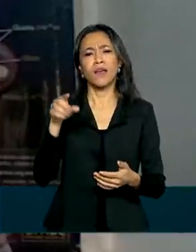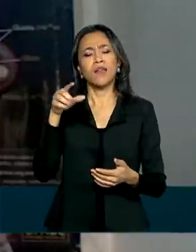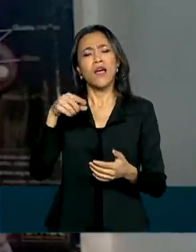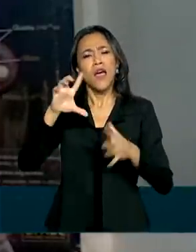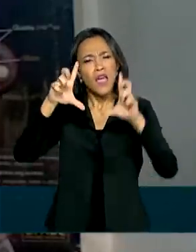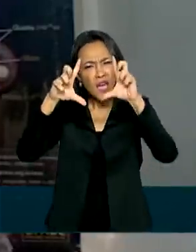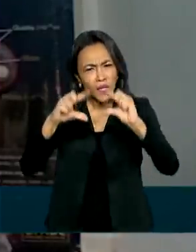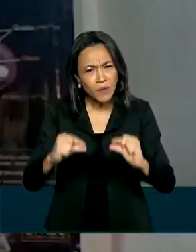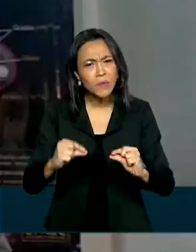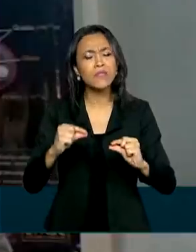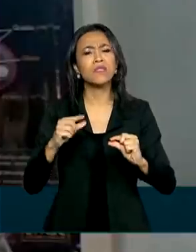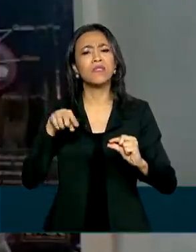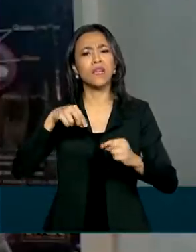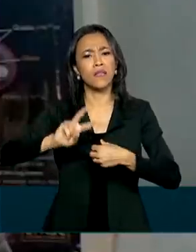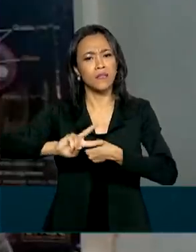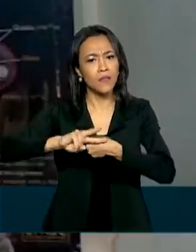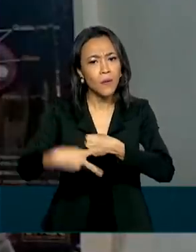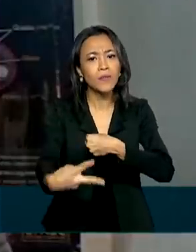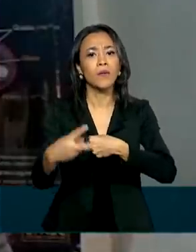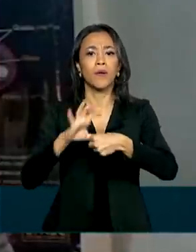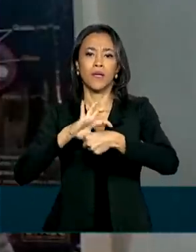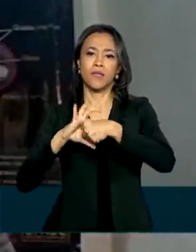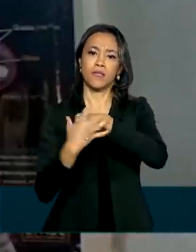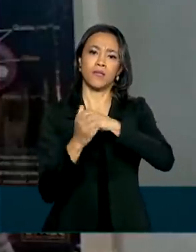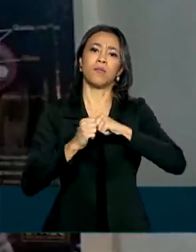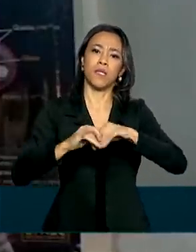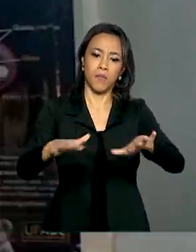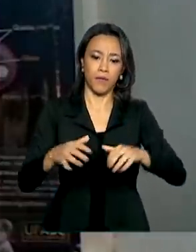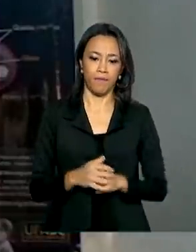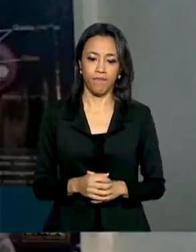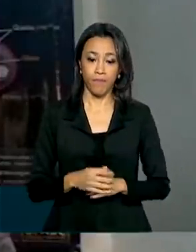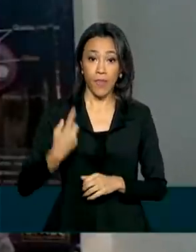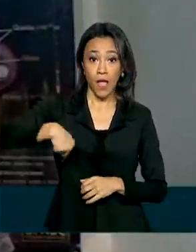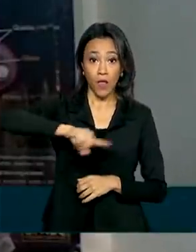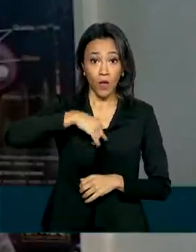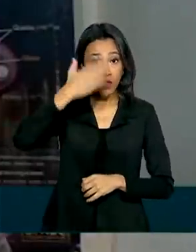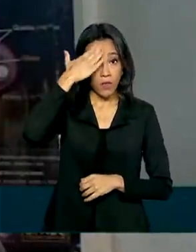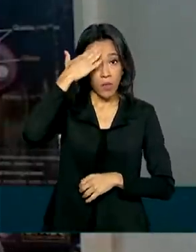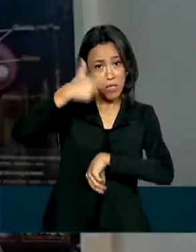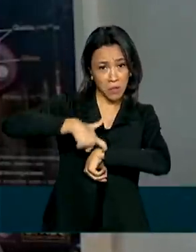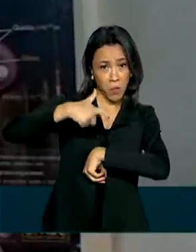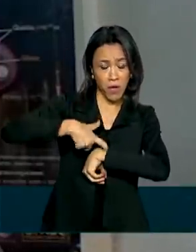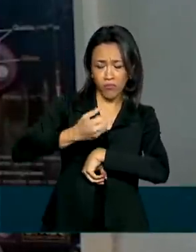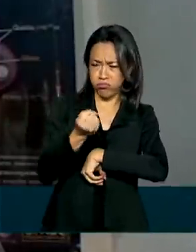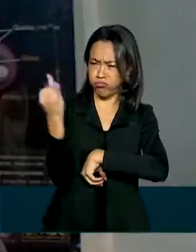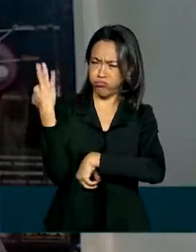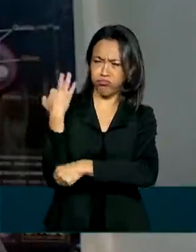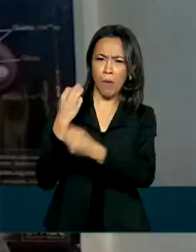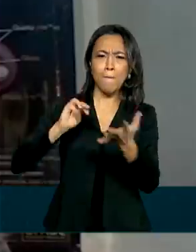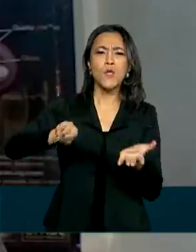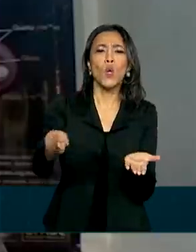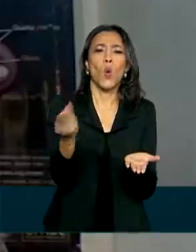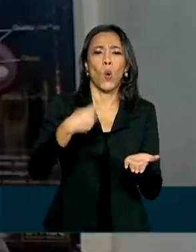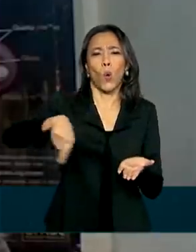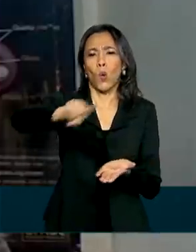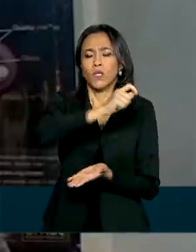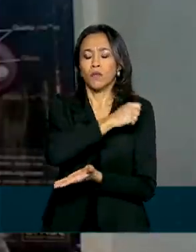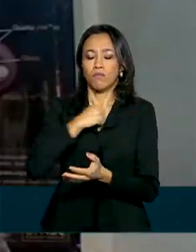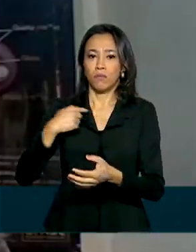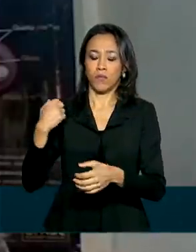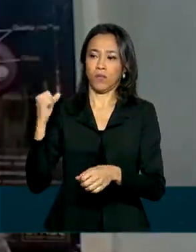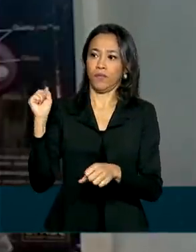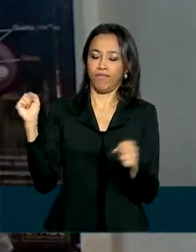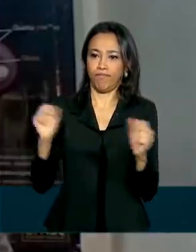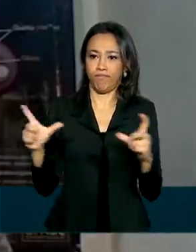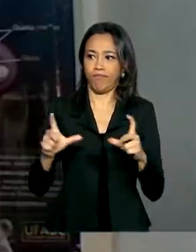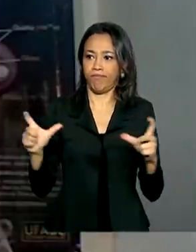impactos causados pela pandemia. Sabemos que nesse momento, milhões de alunos em todo o país sofreram interrupções no seu